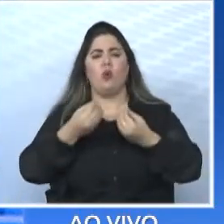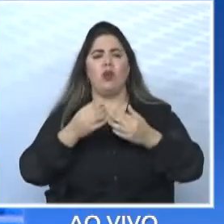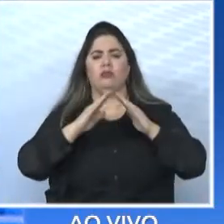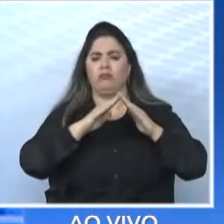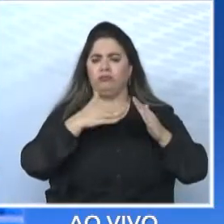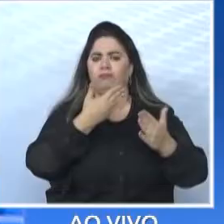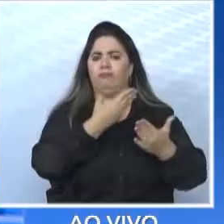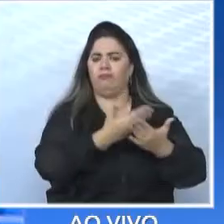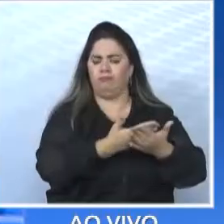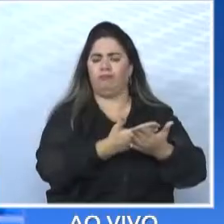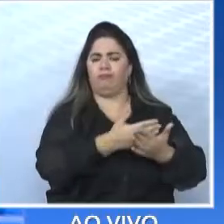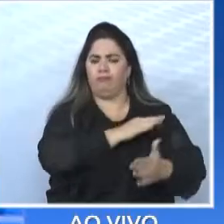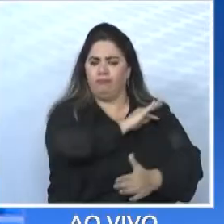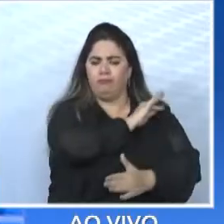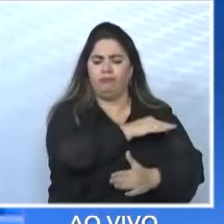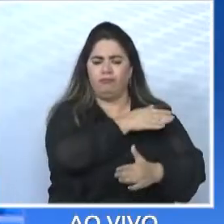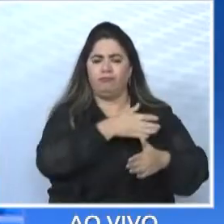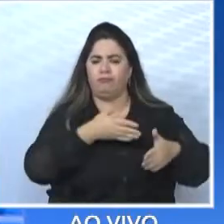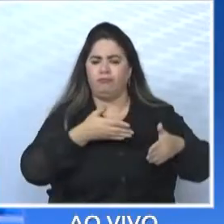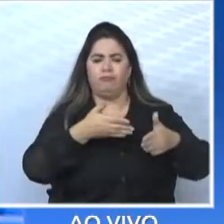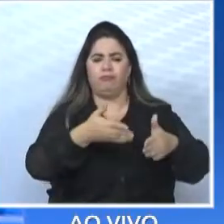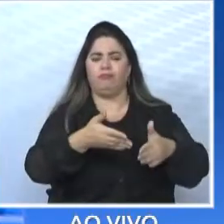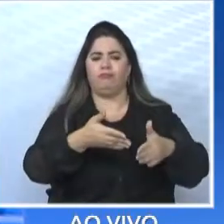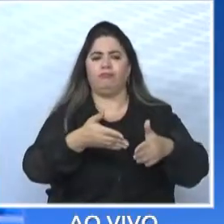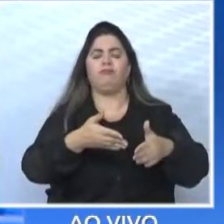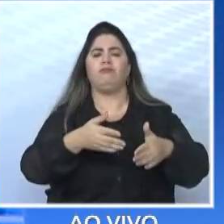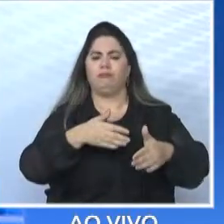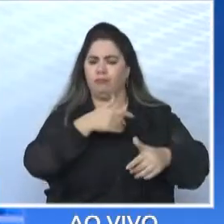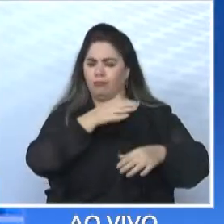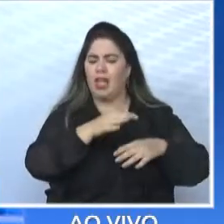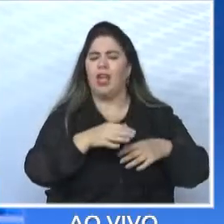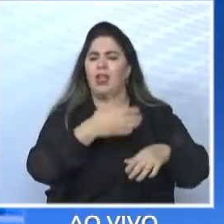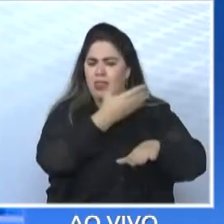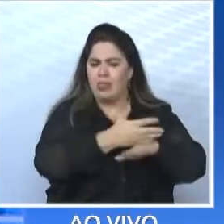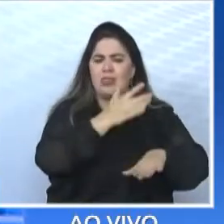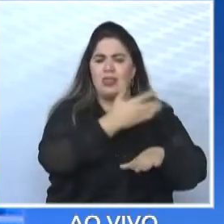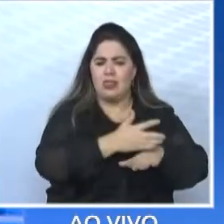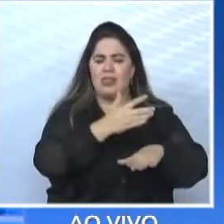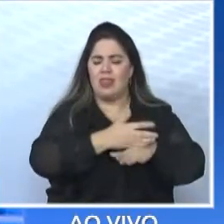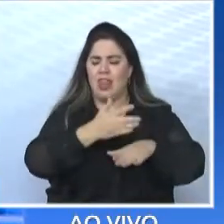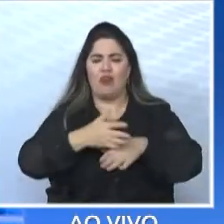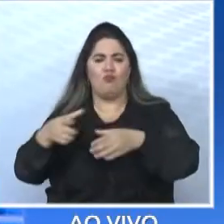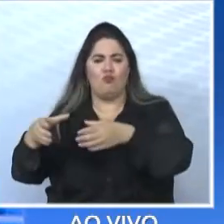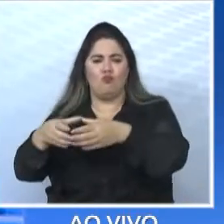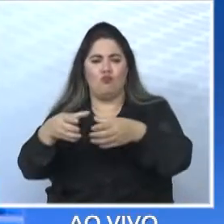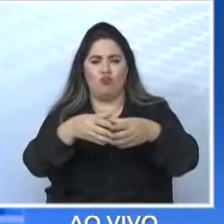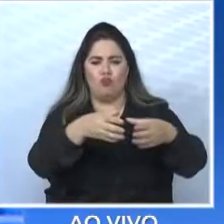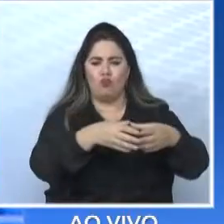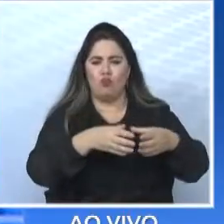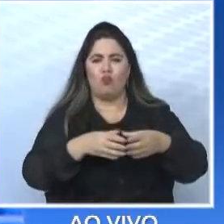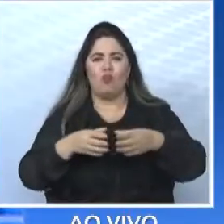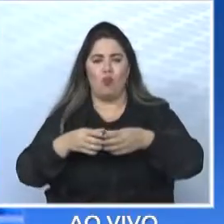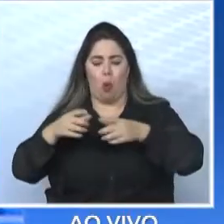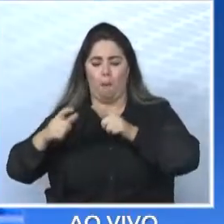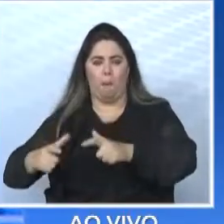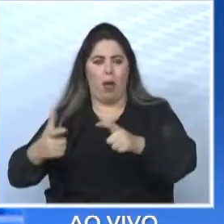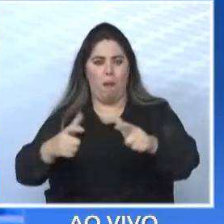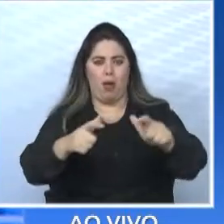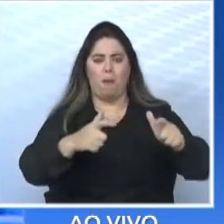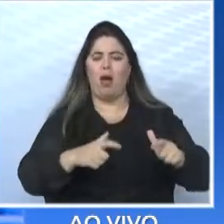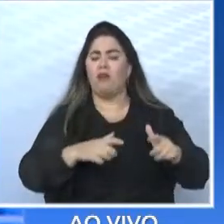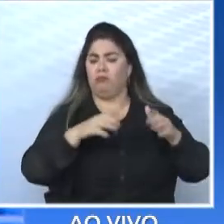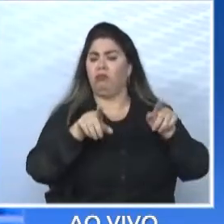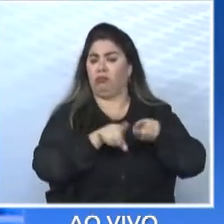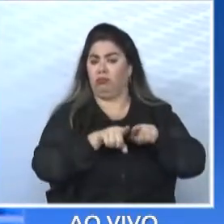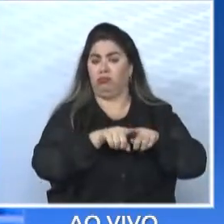caminhos para o emprego, FUSSOL. Treinamentos nos bairros, nas associações de moradores, nos centros comunitários, nas igrejas, perto